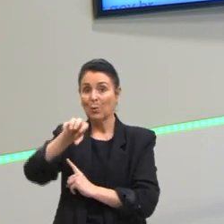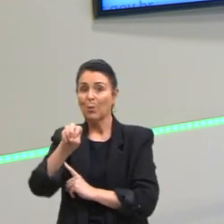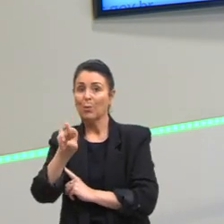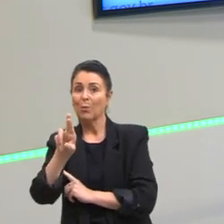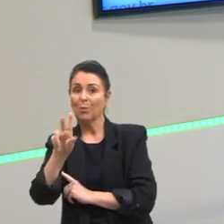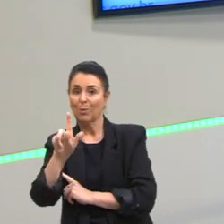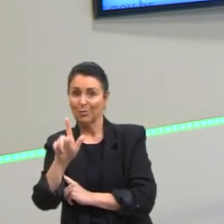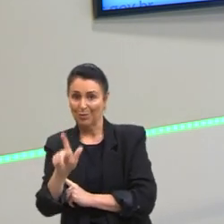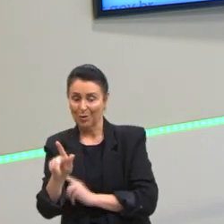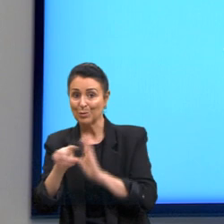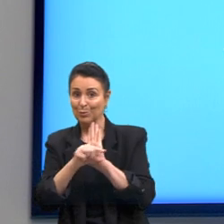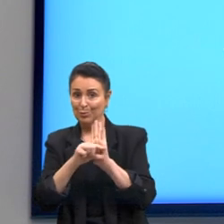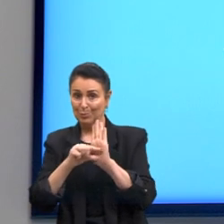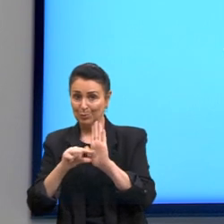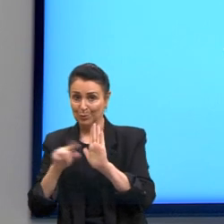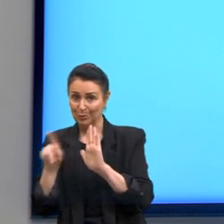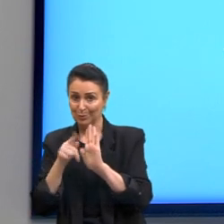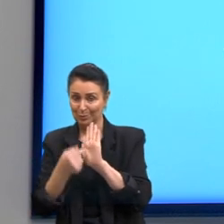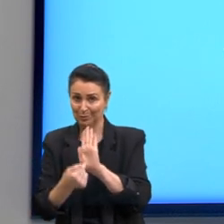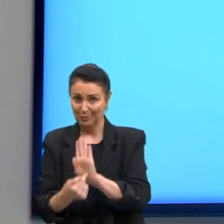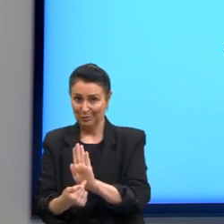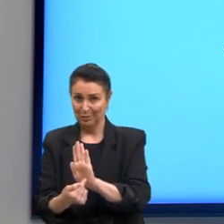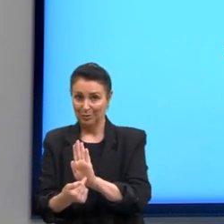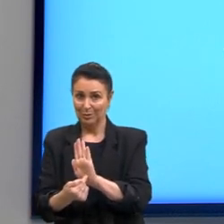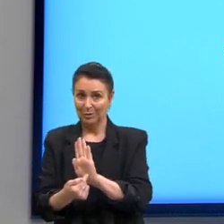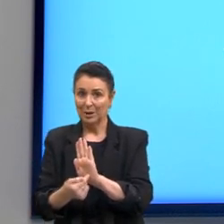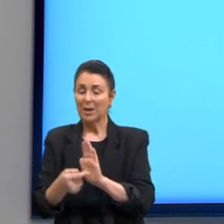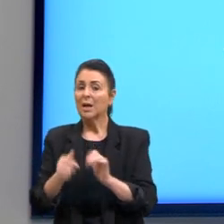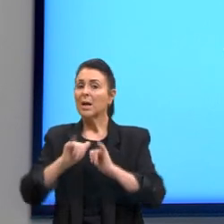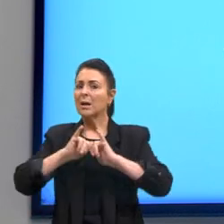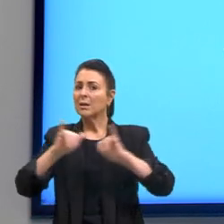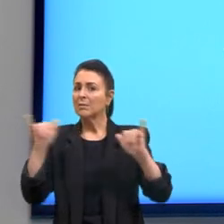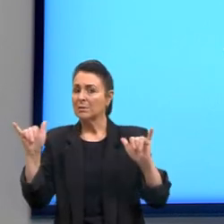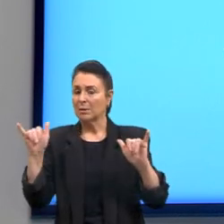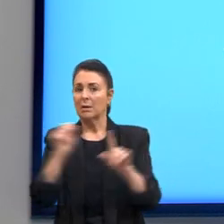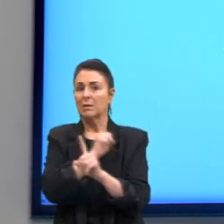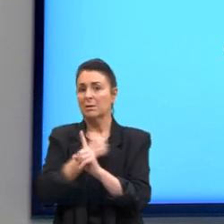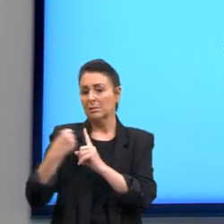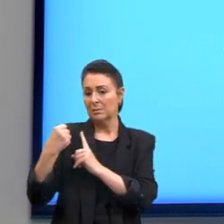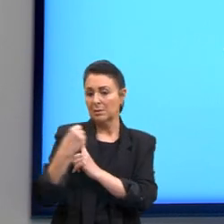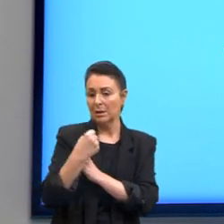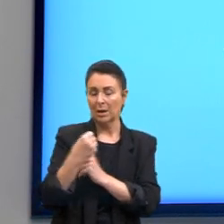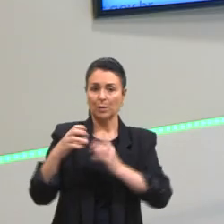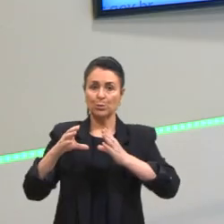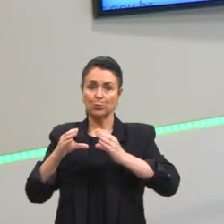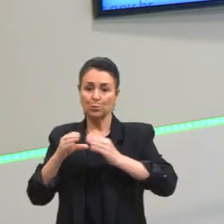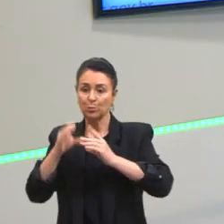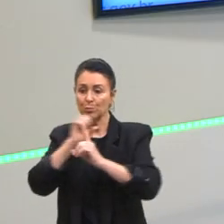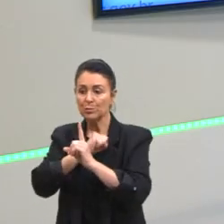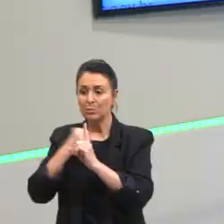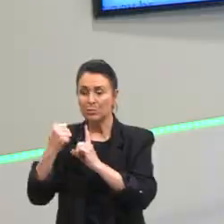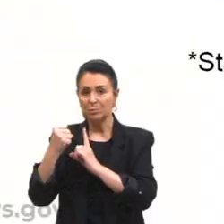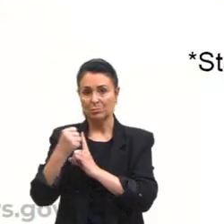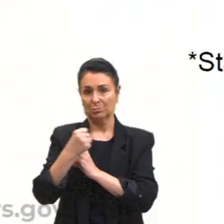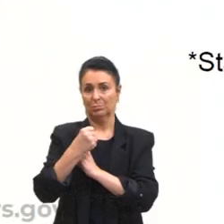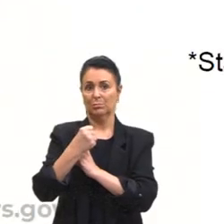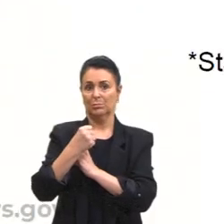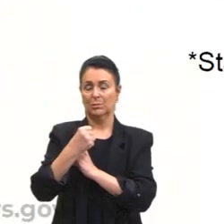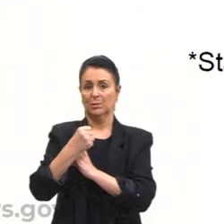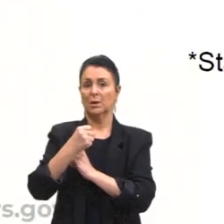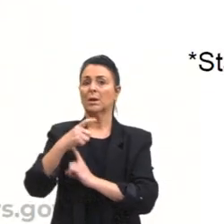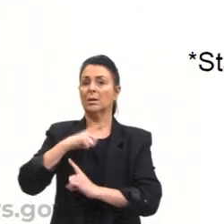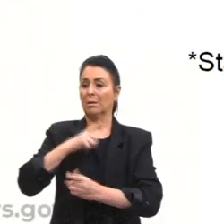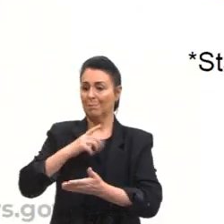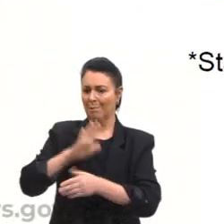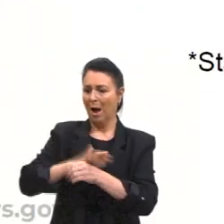vai dizer o seguinte, que quanto mais a sociedade, quanto mais os grupos sociais têm alto grau de